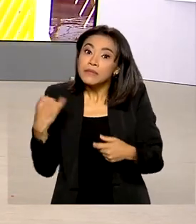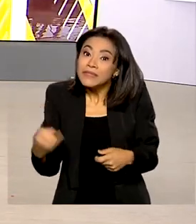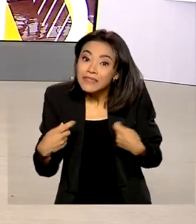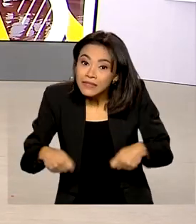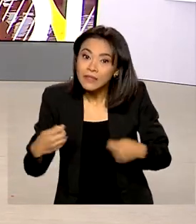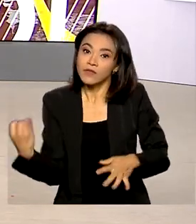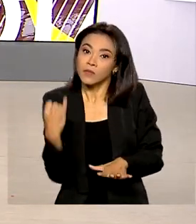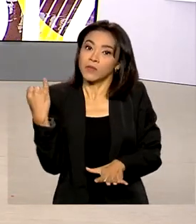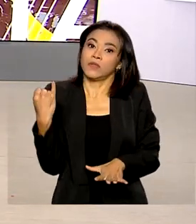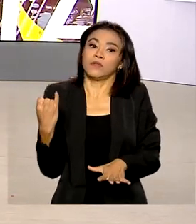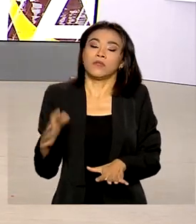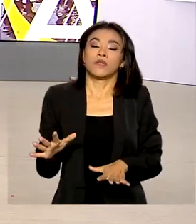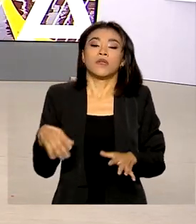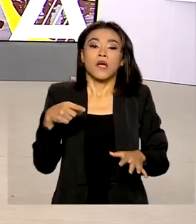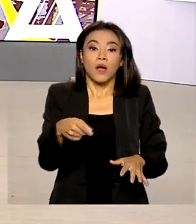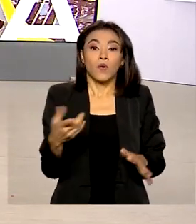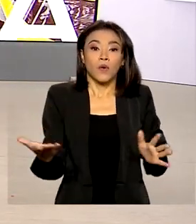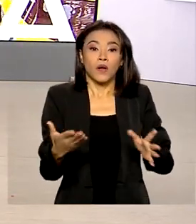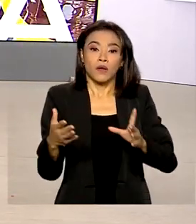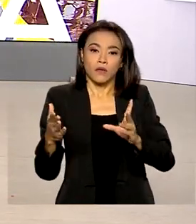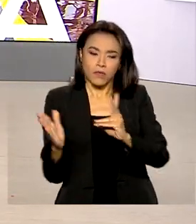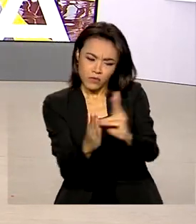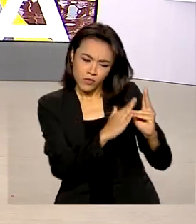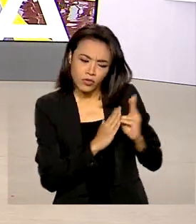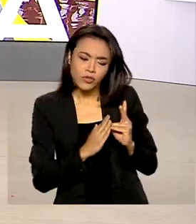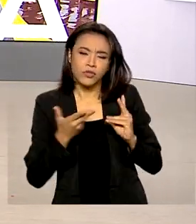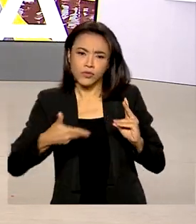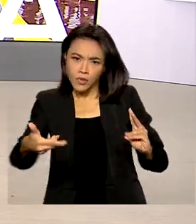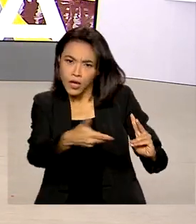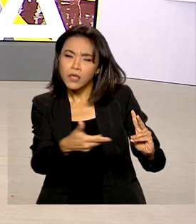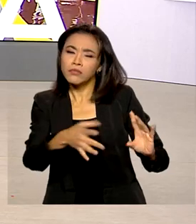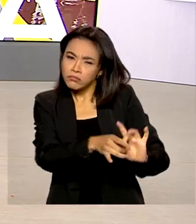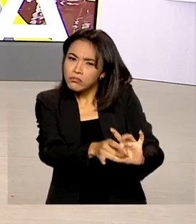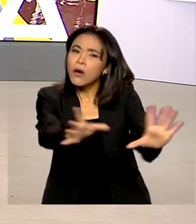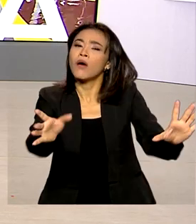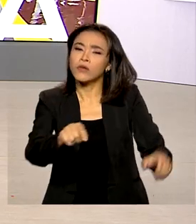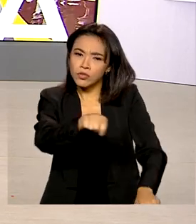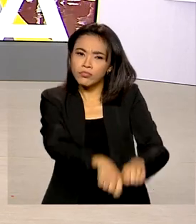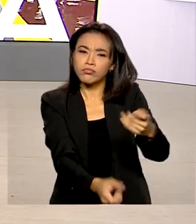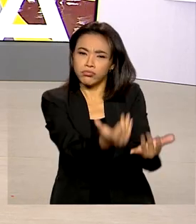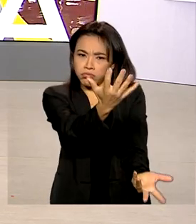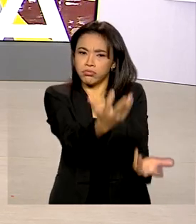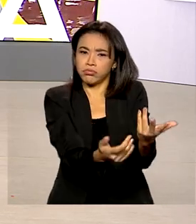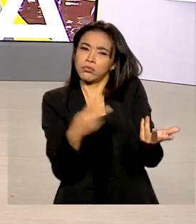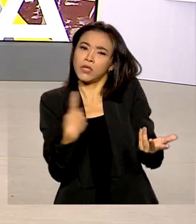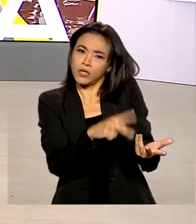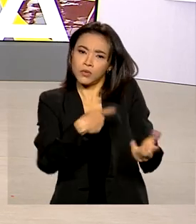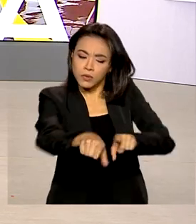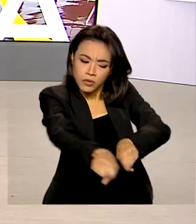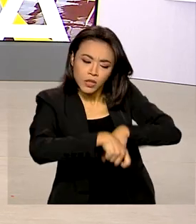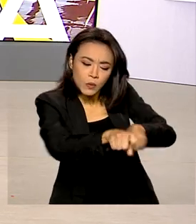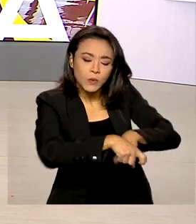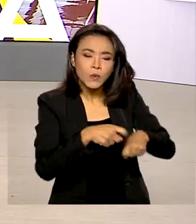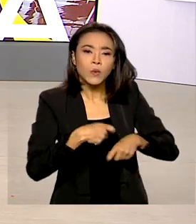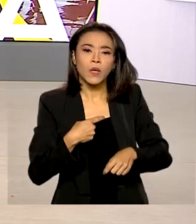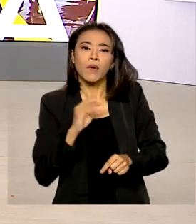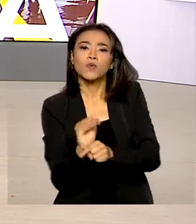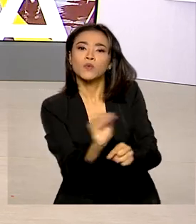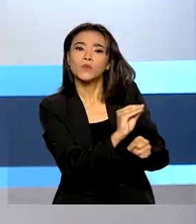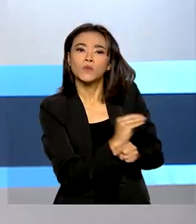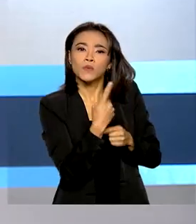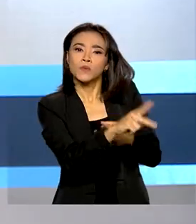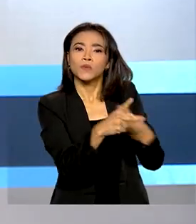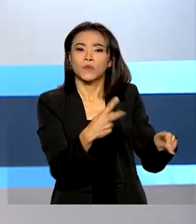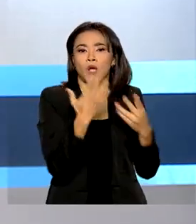populações tradicionais e indígenas estão autorizadas a fazer a queima nas atividades agrícolas para sustento próprio.